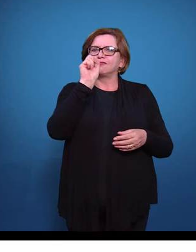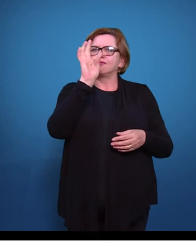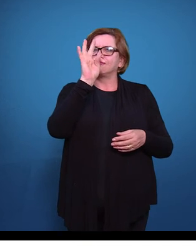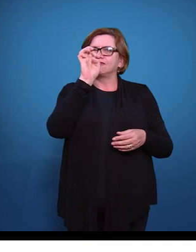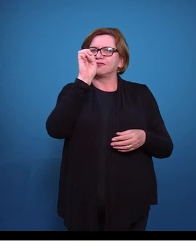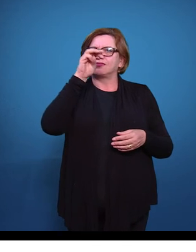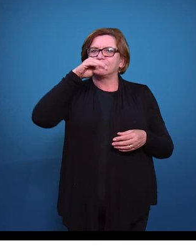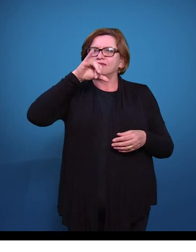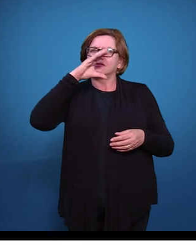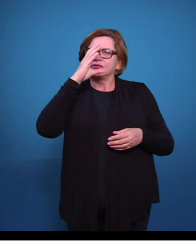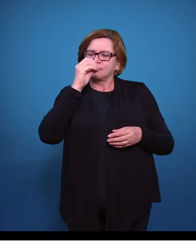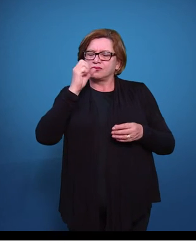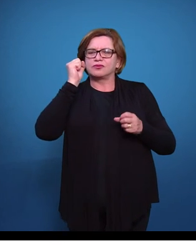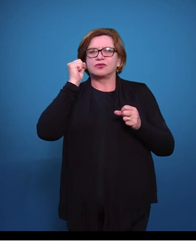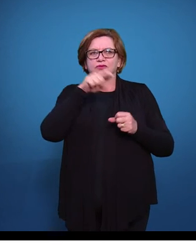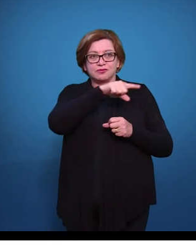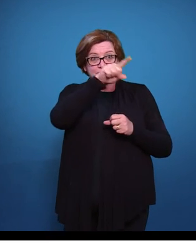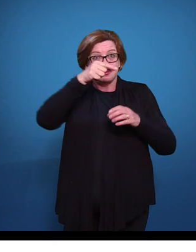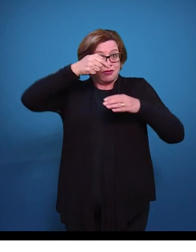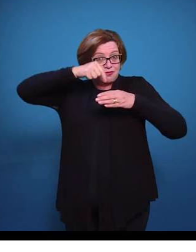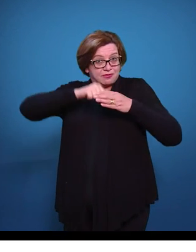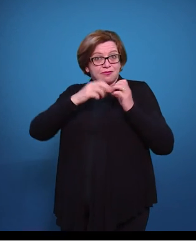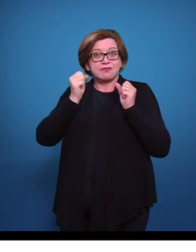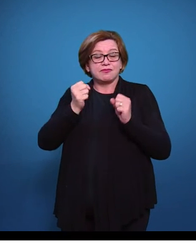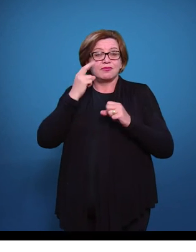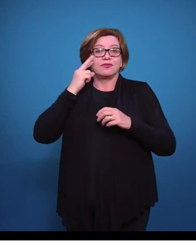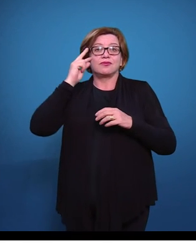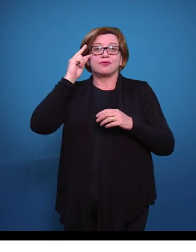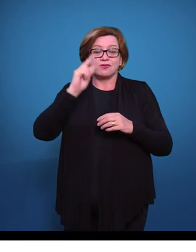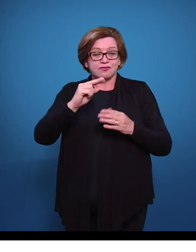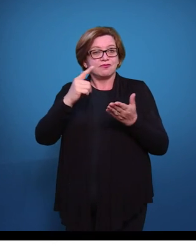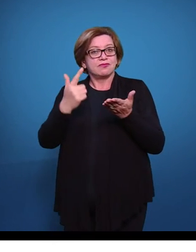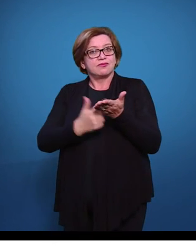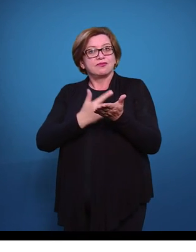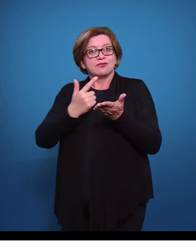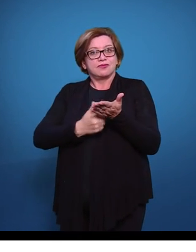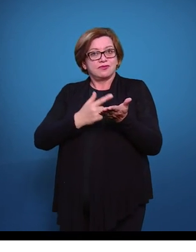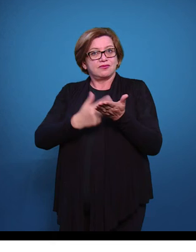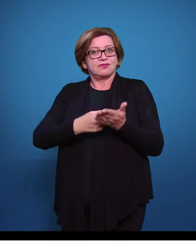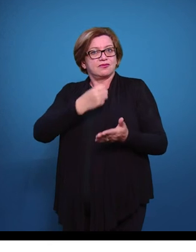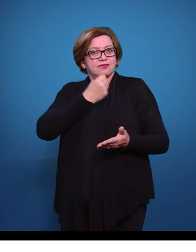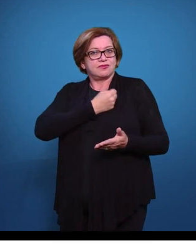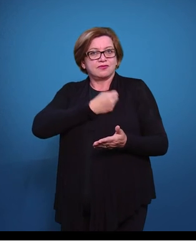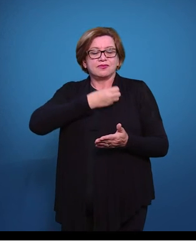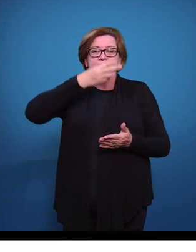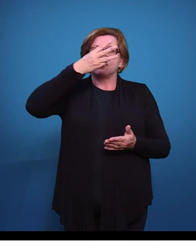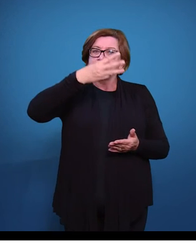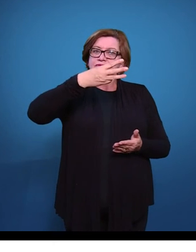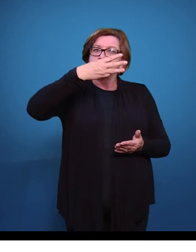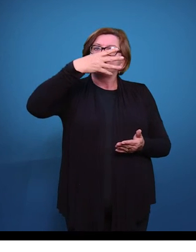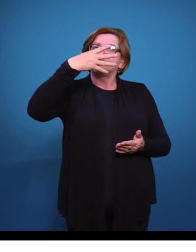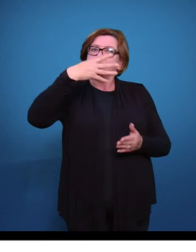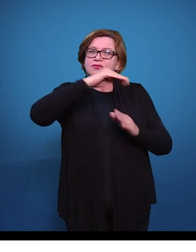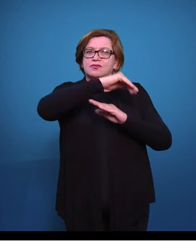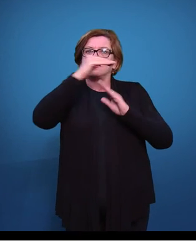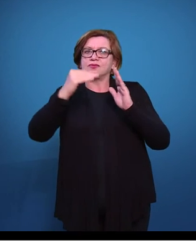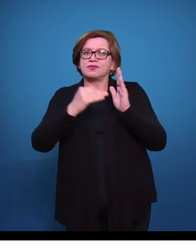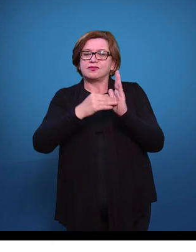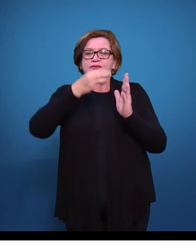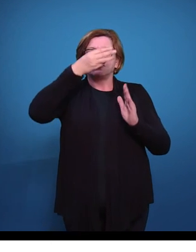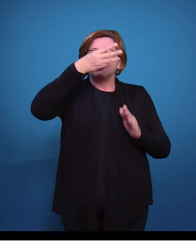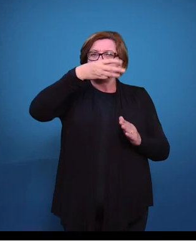saber mais, verifiquem no livro Educação à Distância e uma Visão Integrada, das páginas 34 até a página